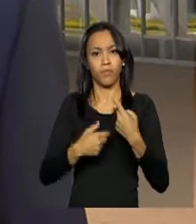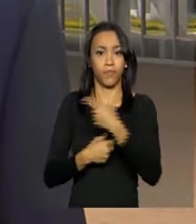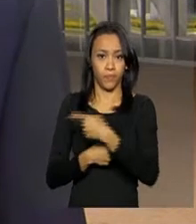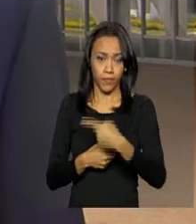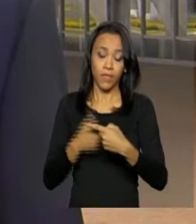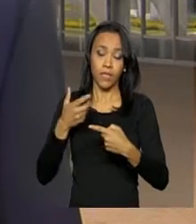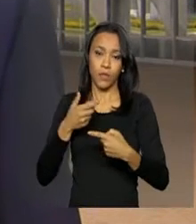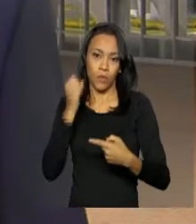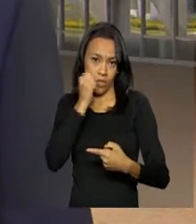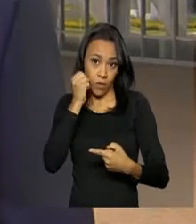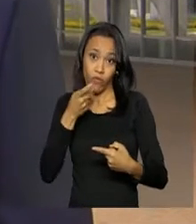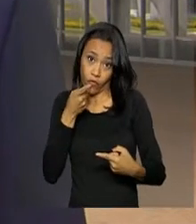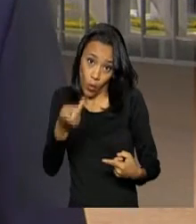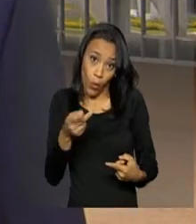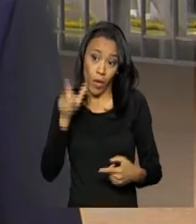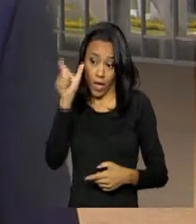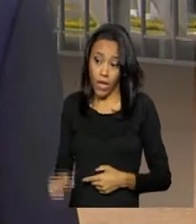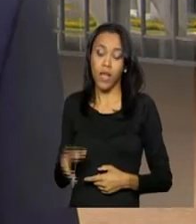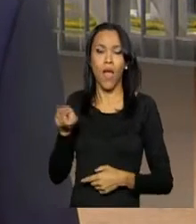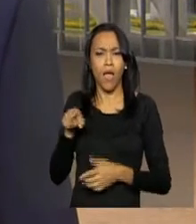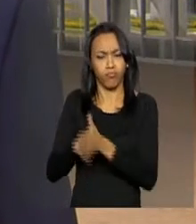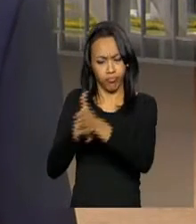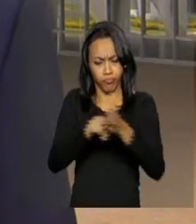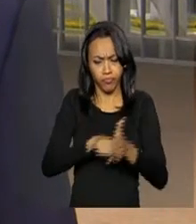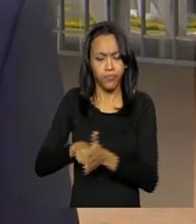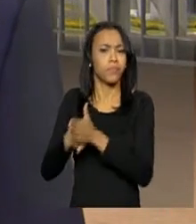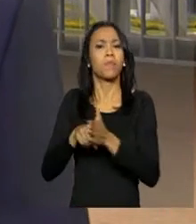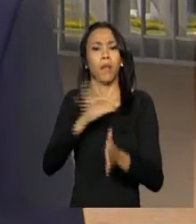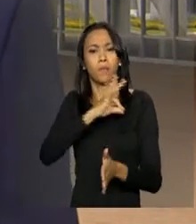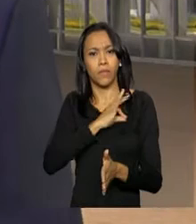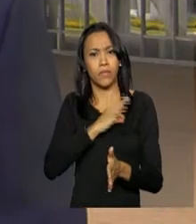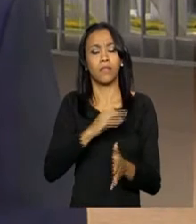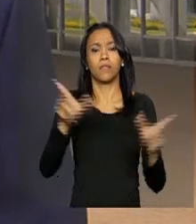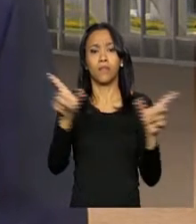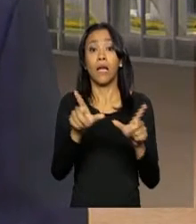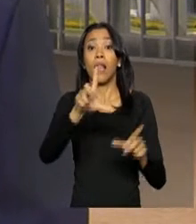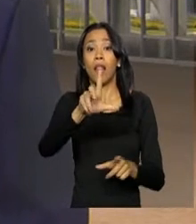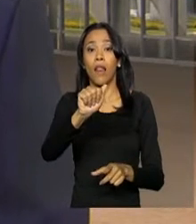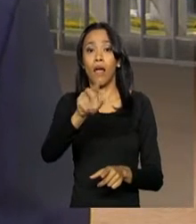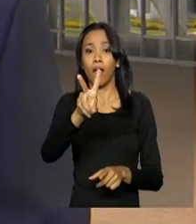publicada neste fim de semana. Delcídio é investigado pela Operação Lava Jato. Diz a nota.